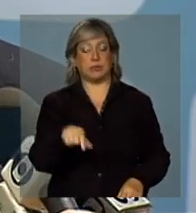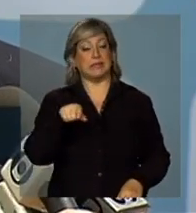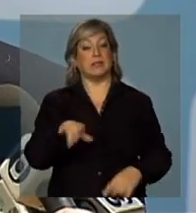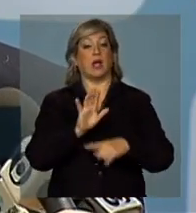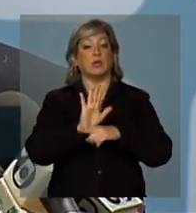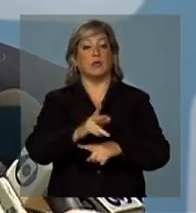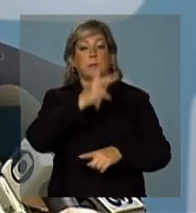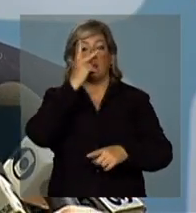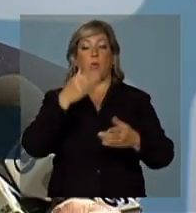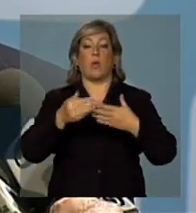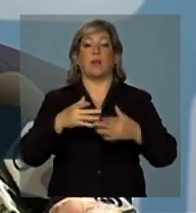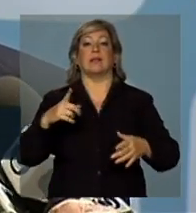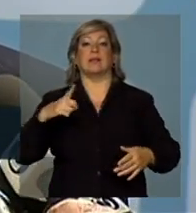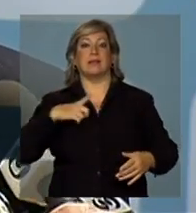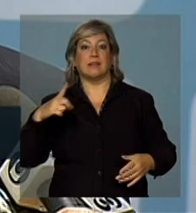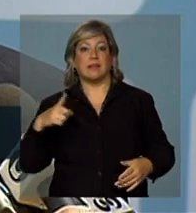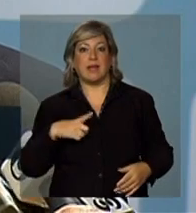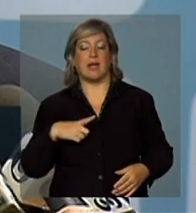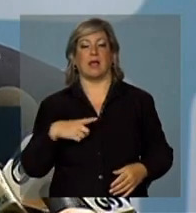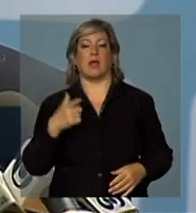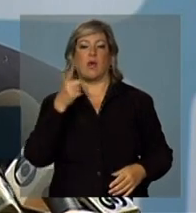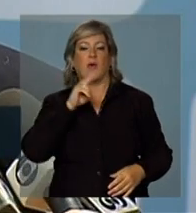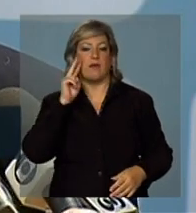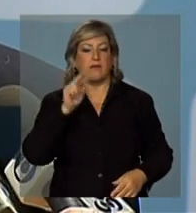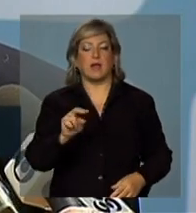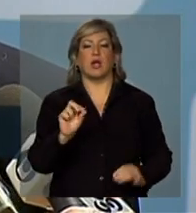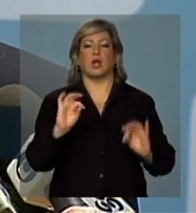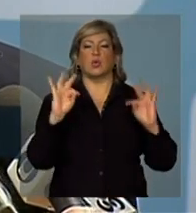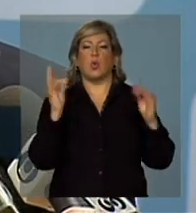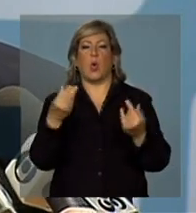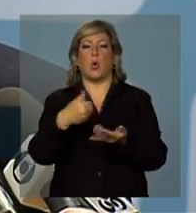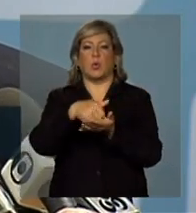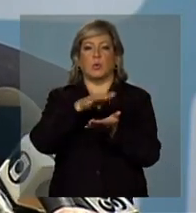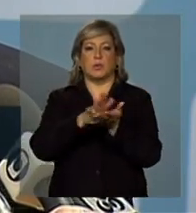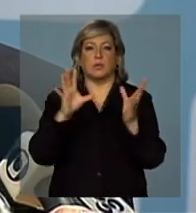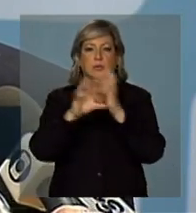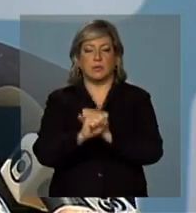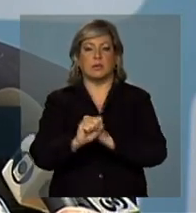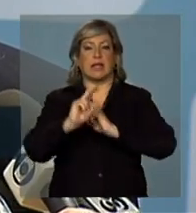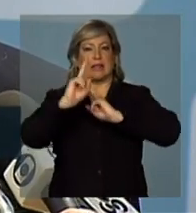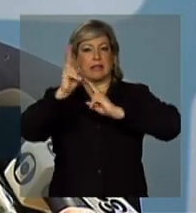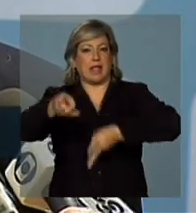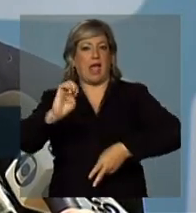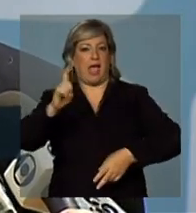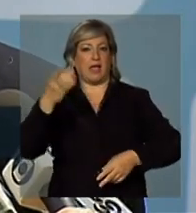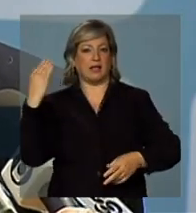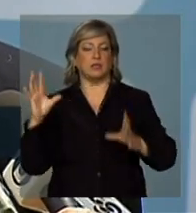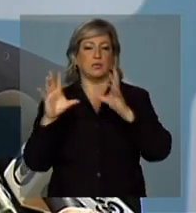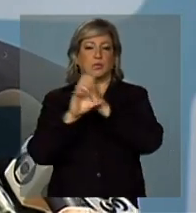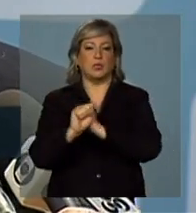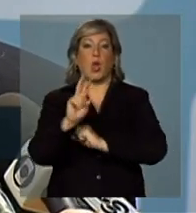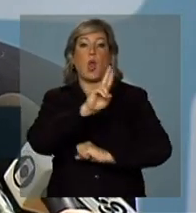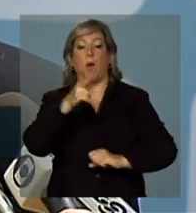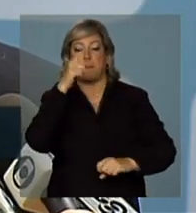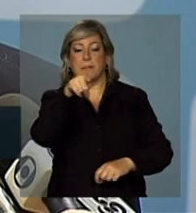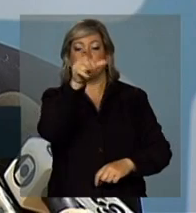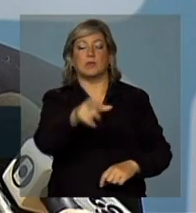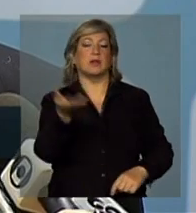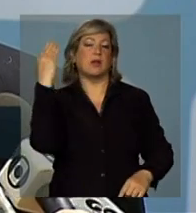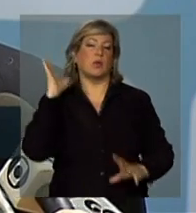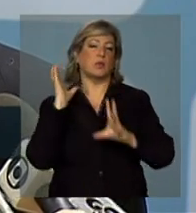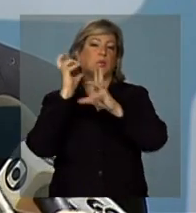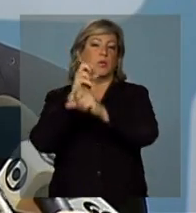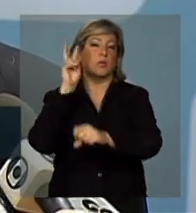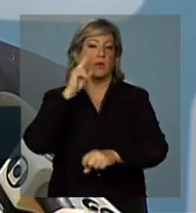todos os registros de internação, de consultas ambulatoriais, de cirurgias que estejam no nome dela, os registros feitos